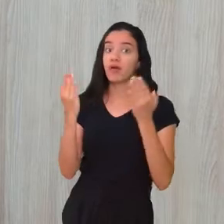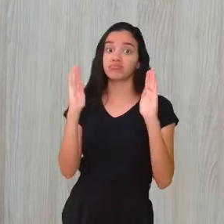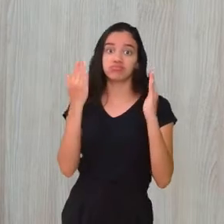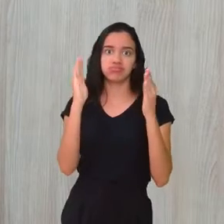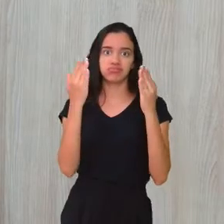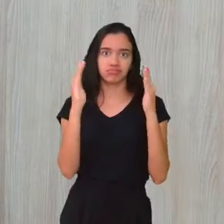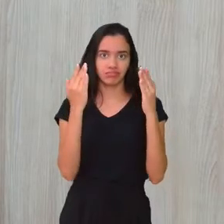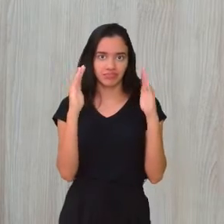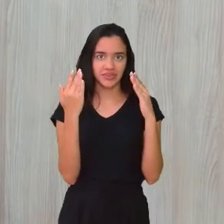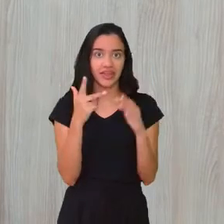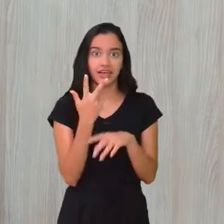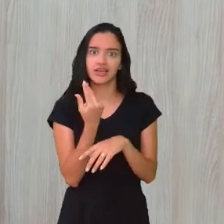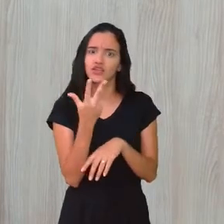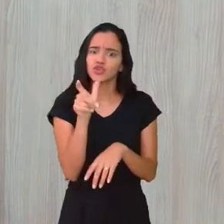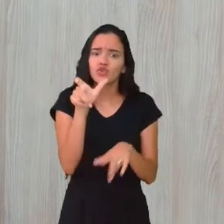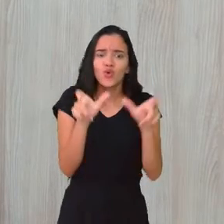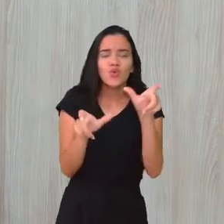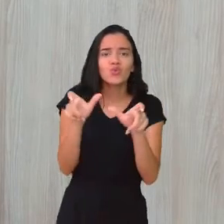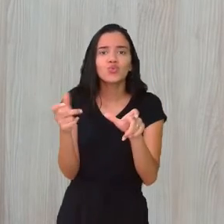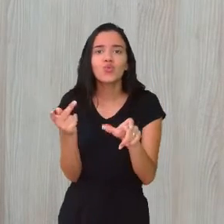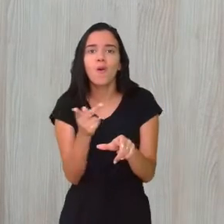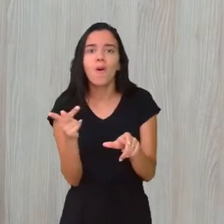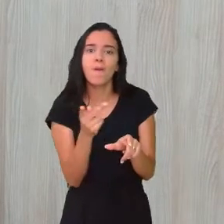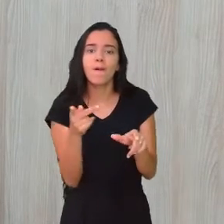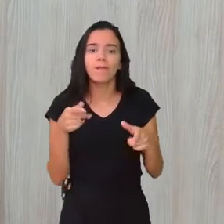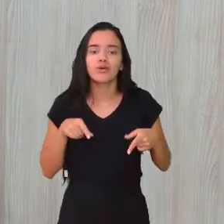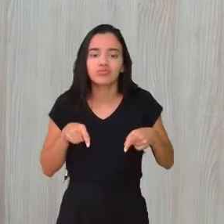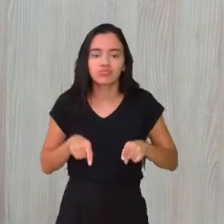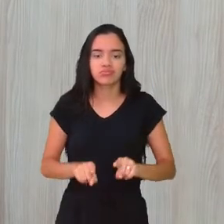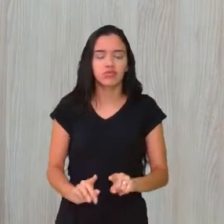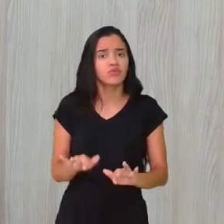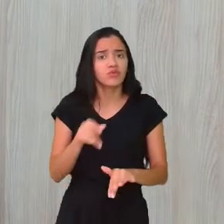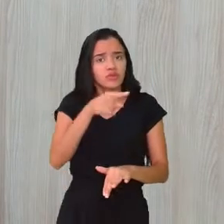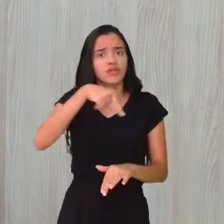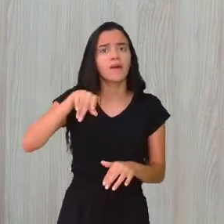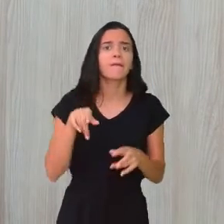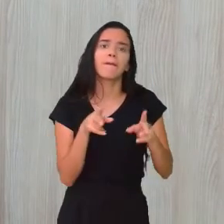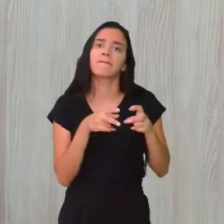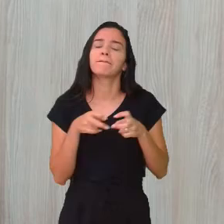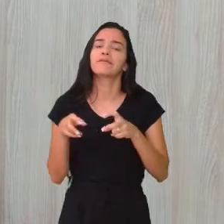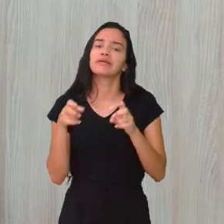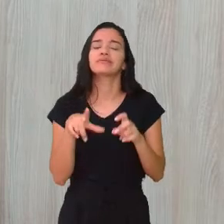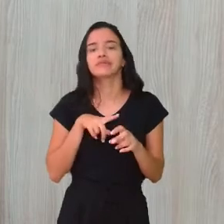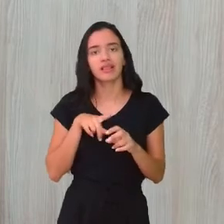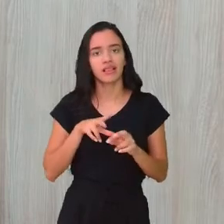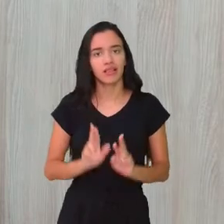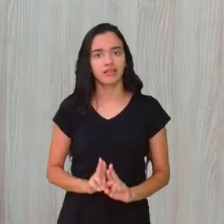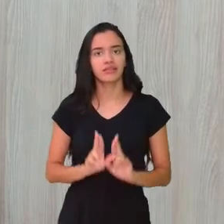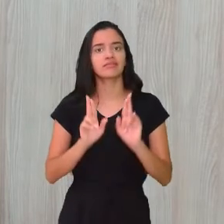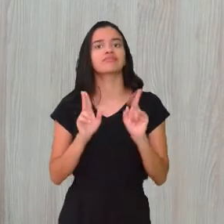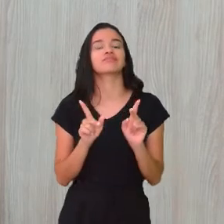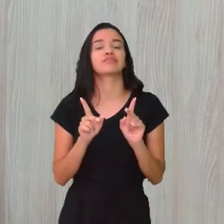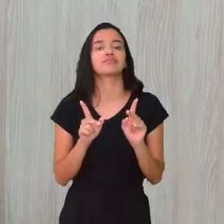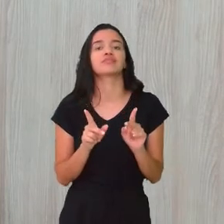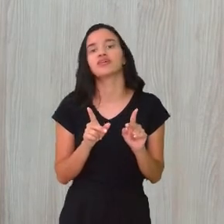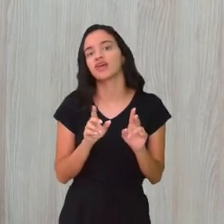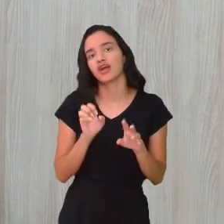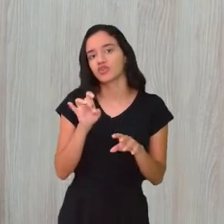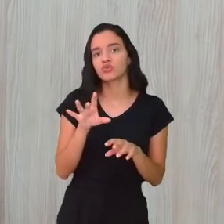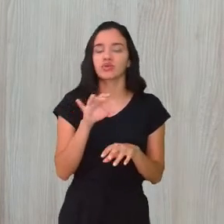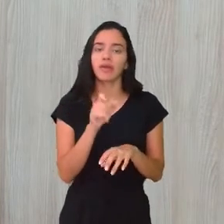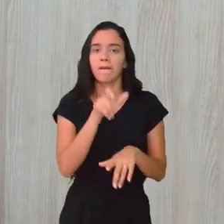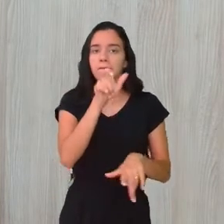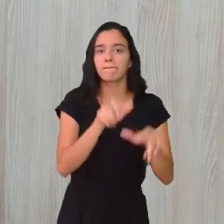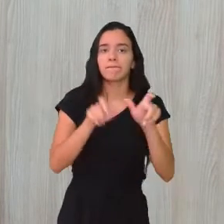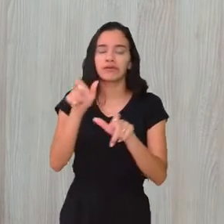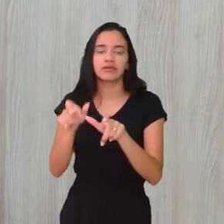Você vê nas duas pessoas assim, você faz... São iguais. Mas aí você percebe que existem essas diferenças, né? Não só de pessoa